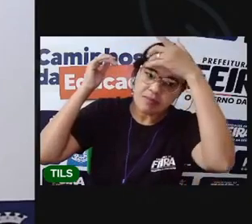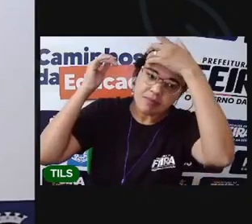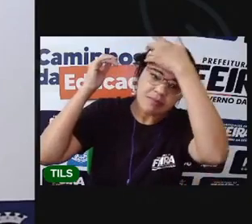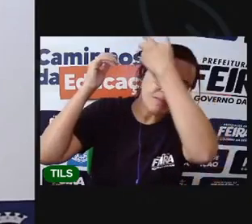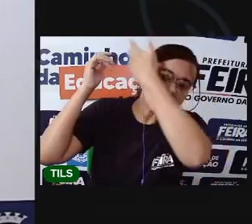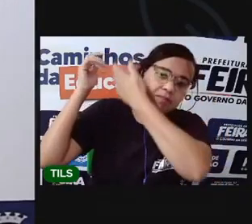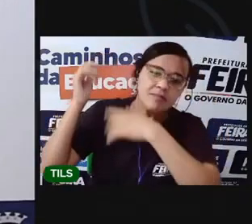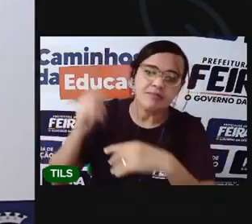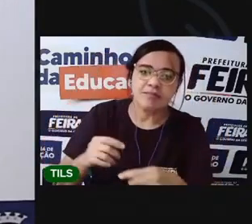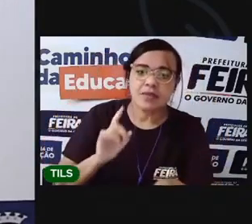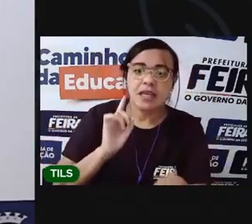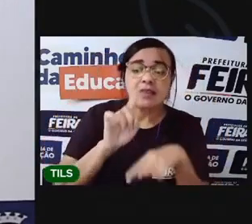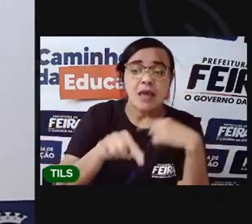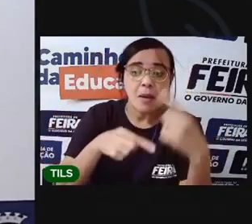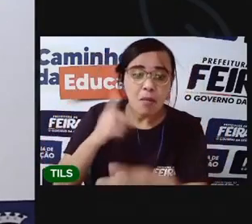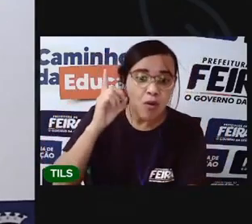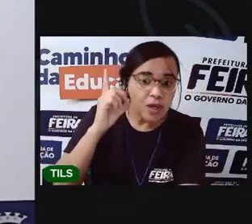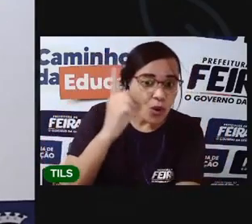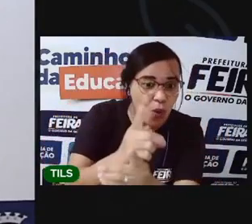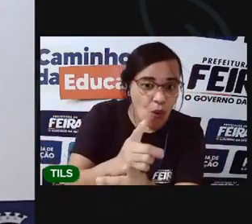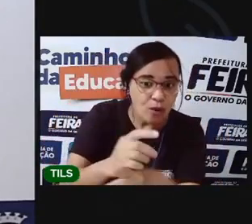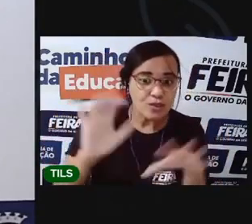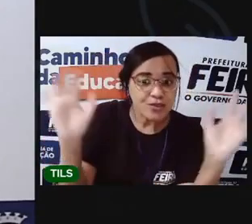Até o próximo encontro. Tchau!